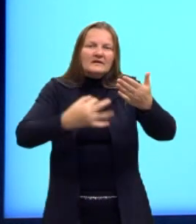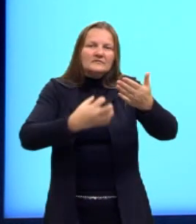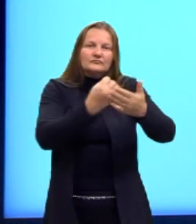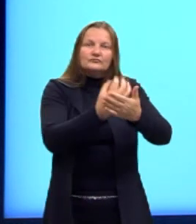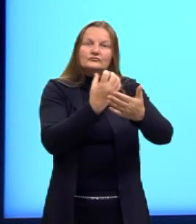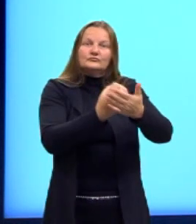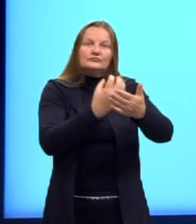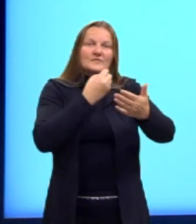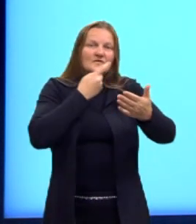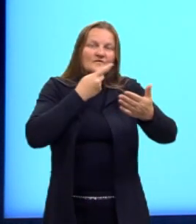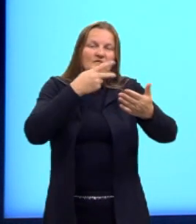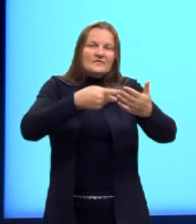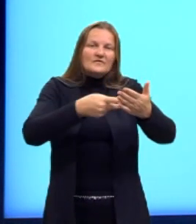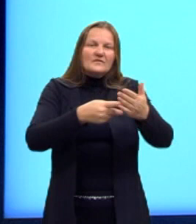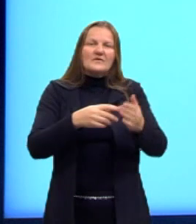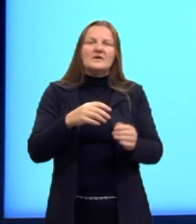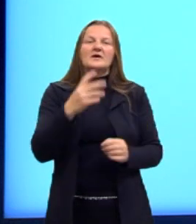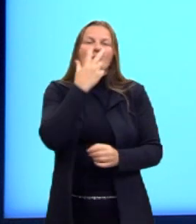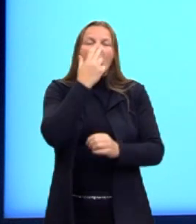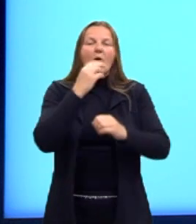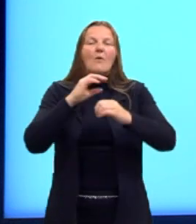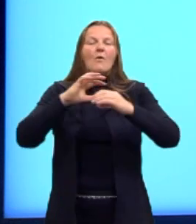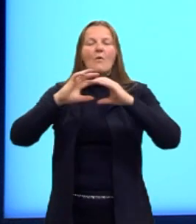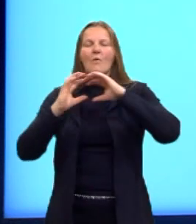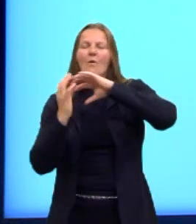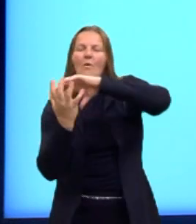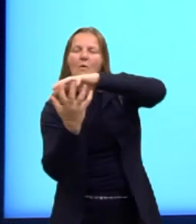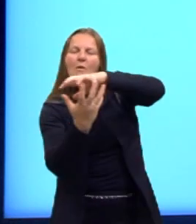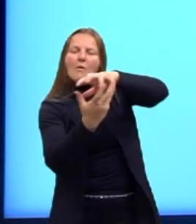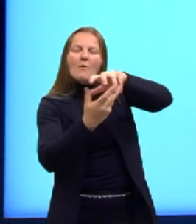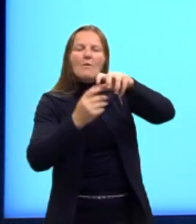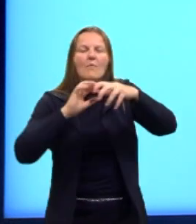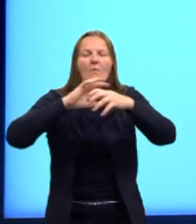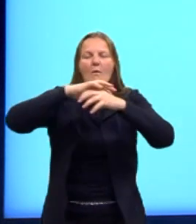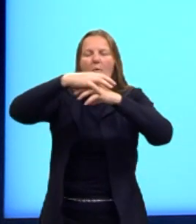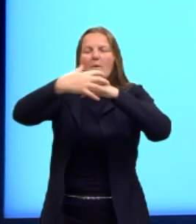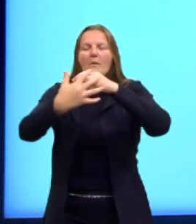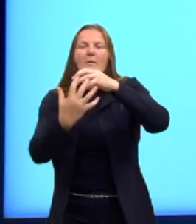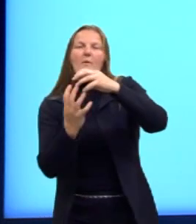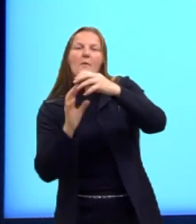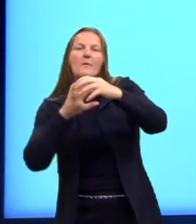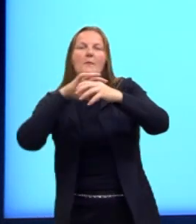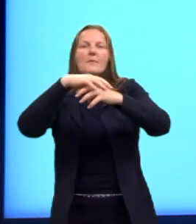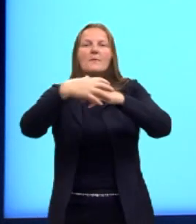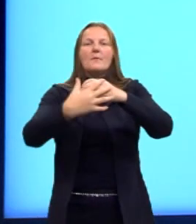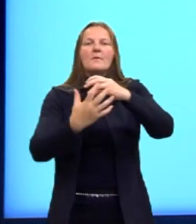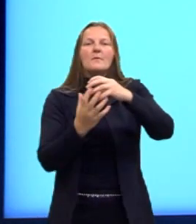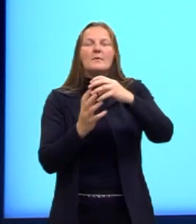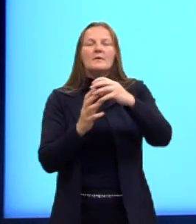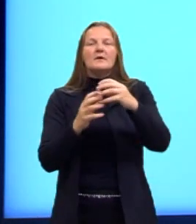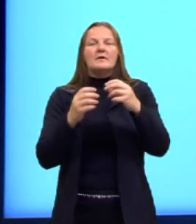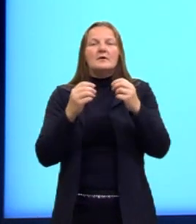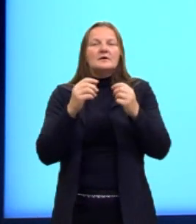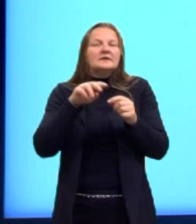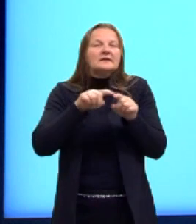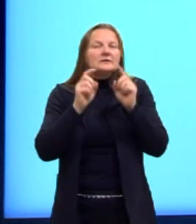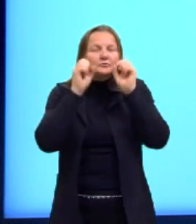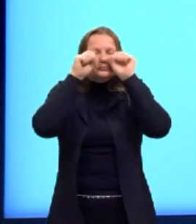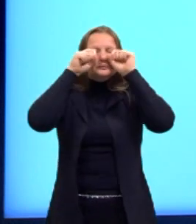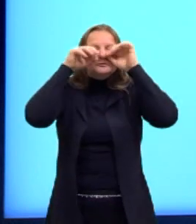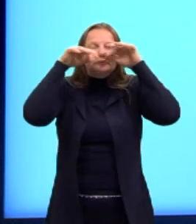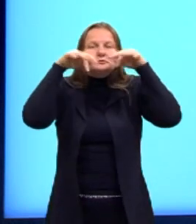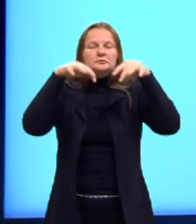é referido como a atmosfera de uma peça. Ali no caso do gênero dramático dentro da